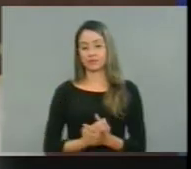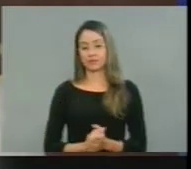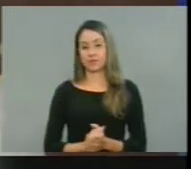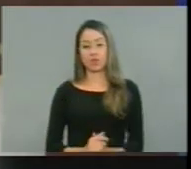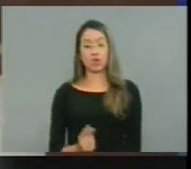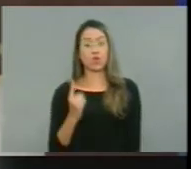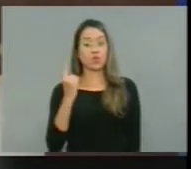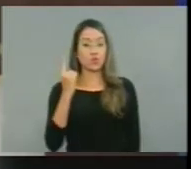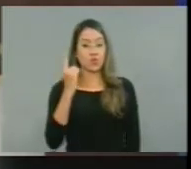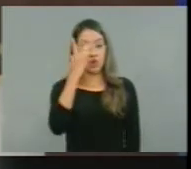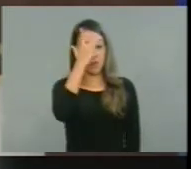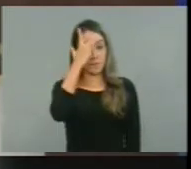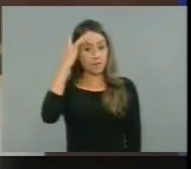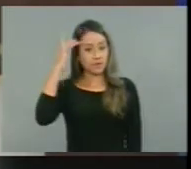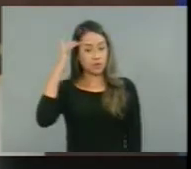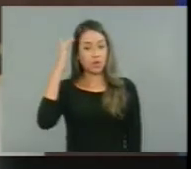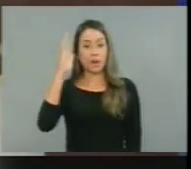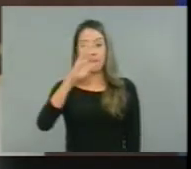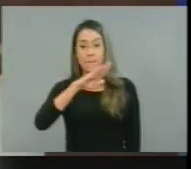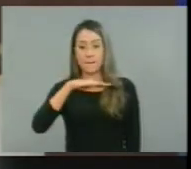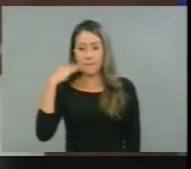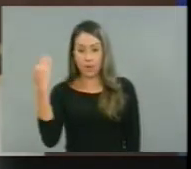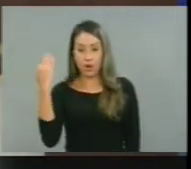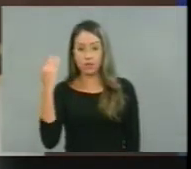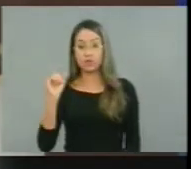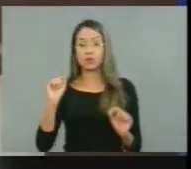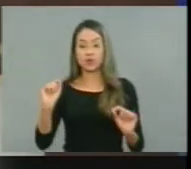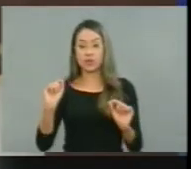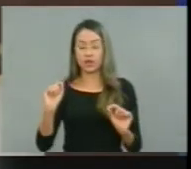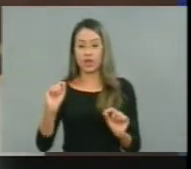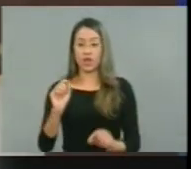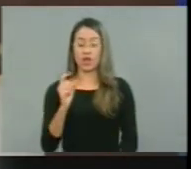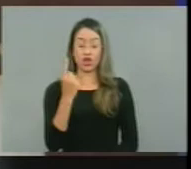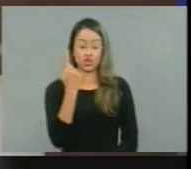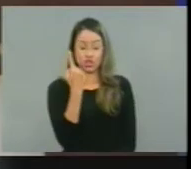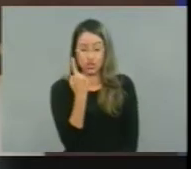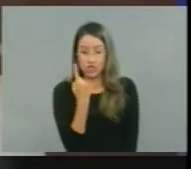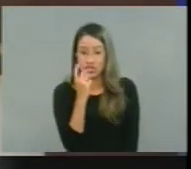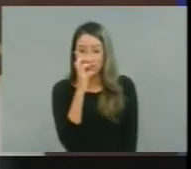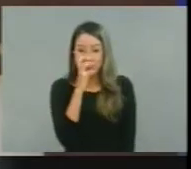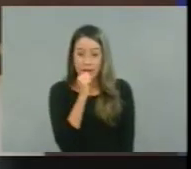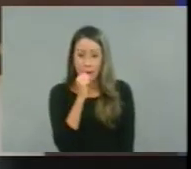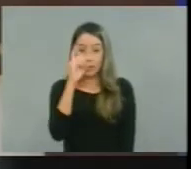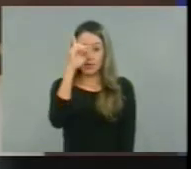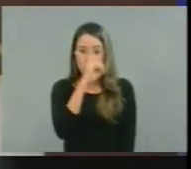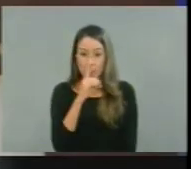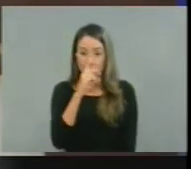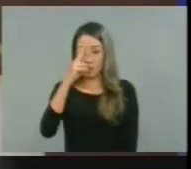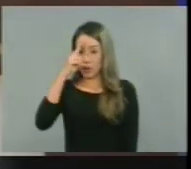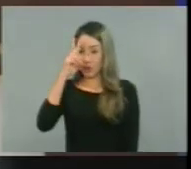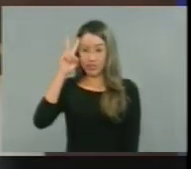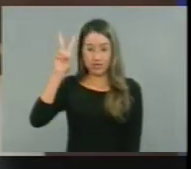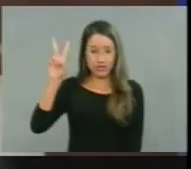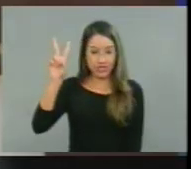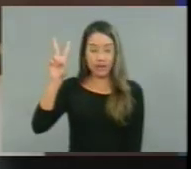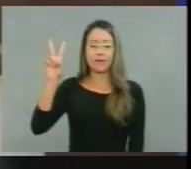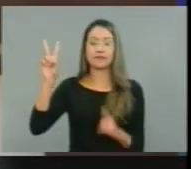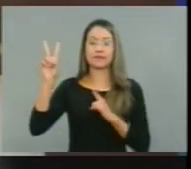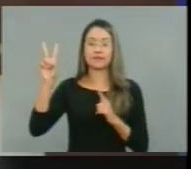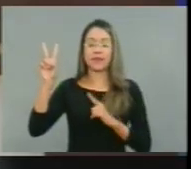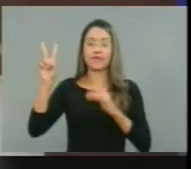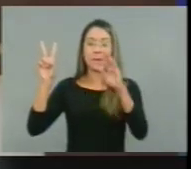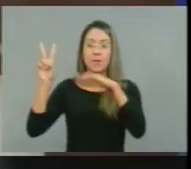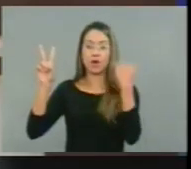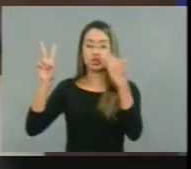pessoa foi morta a cada duas horas no último sábado. Uma pessoa foi morta a cada duas horas no último